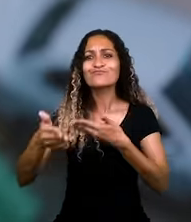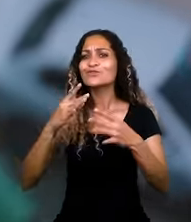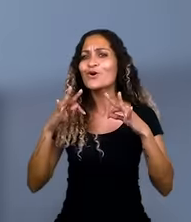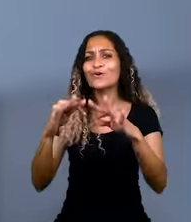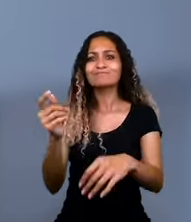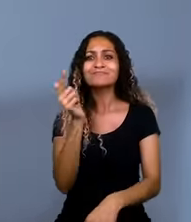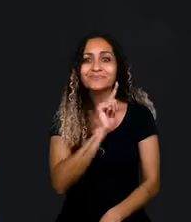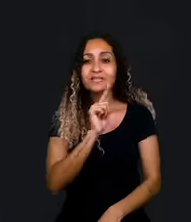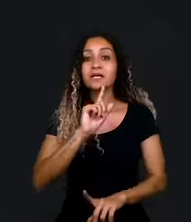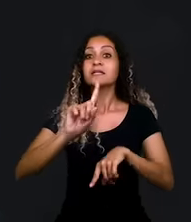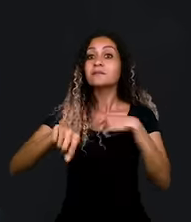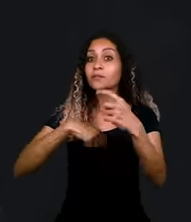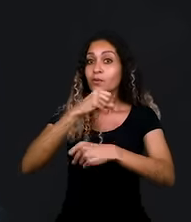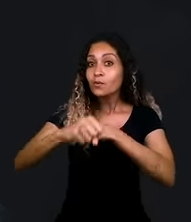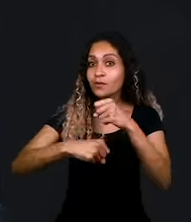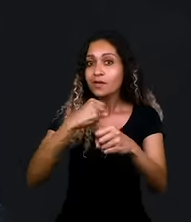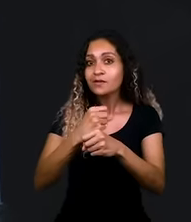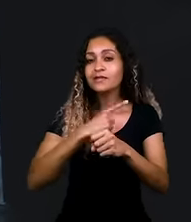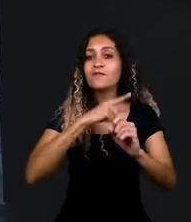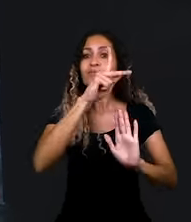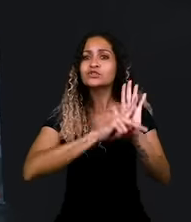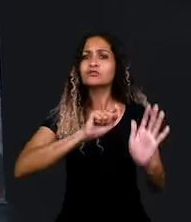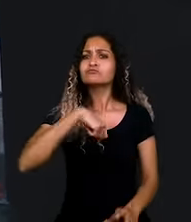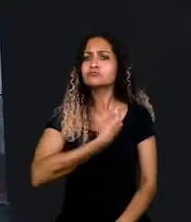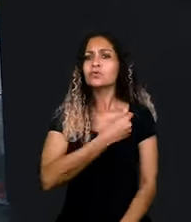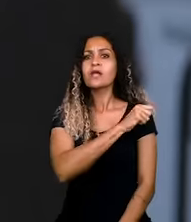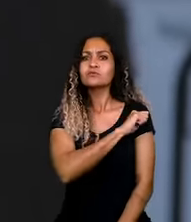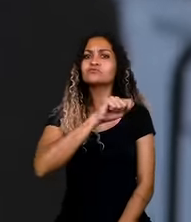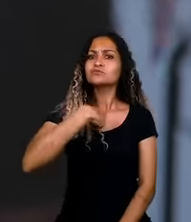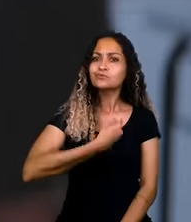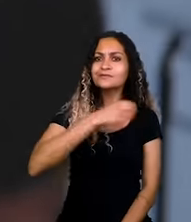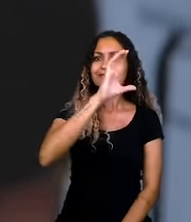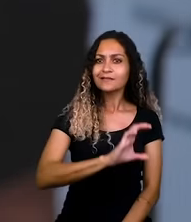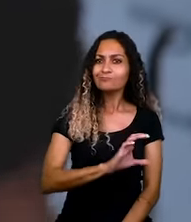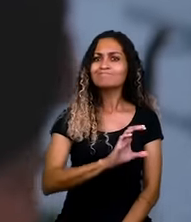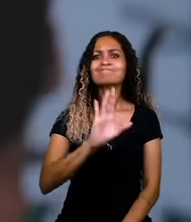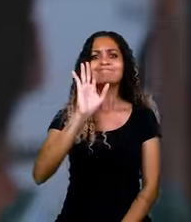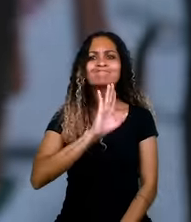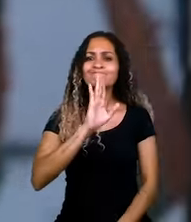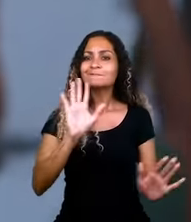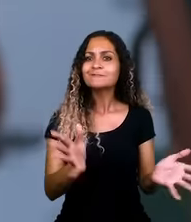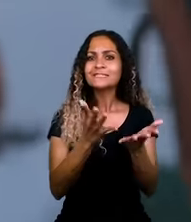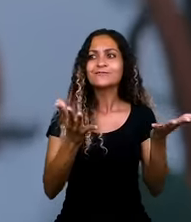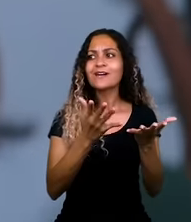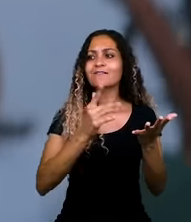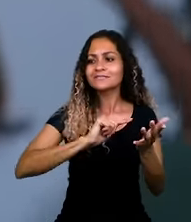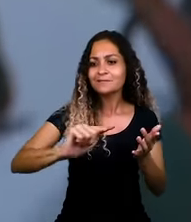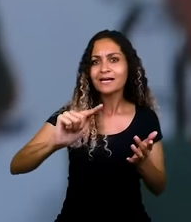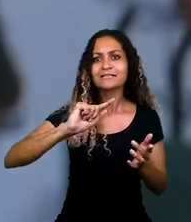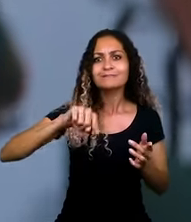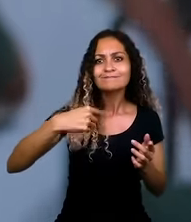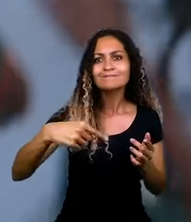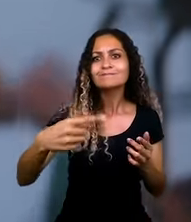entrosado já com todo mundo. No ano seguinte, veio o projeto Sou Estudante Sou Cidadão, esse projeto também incentivava a cada